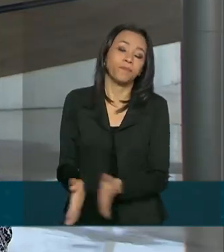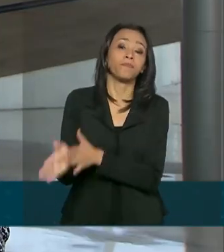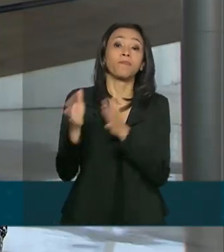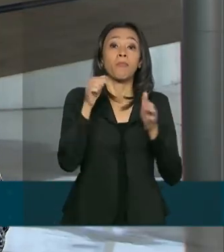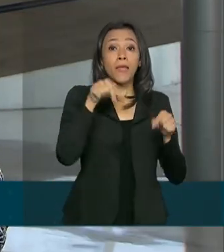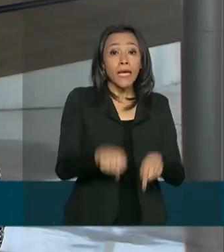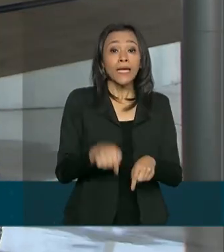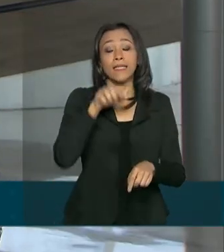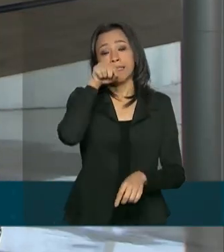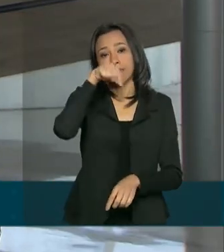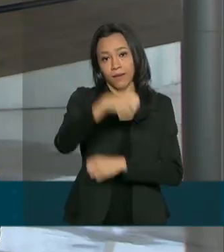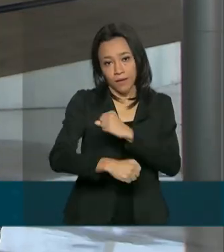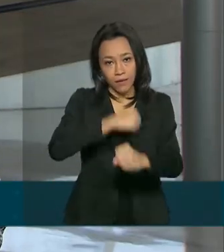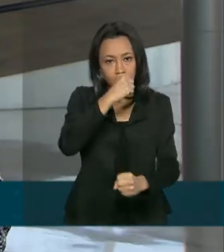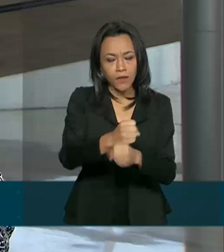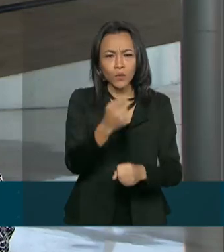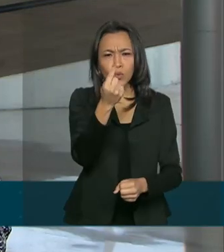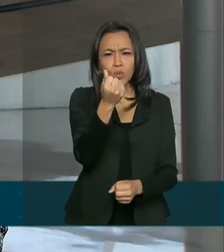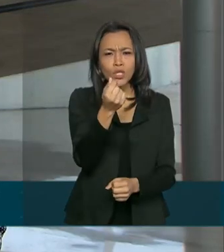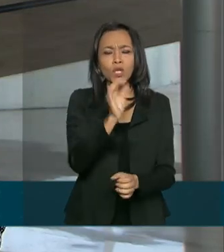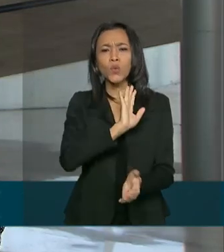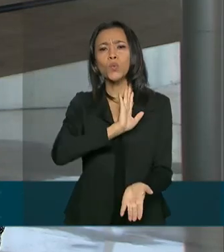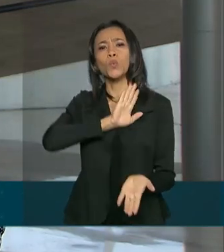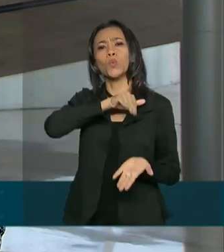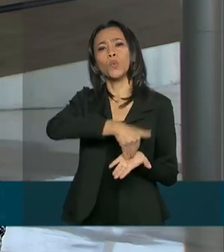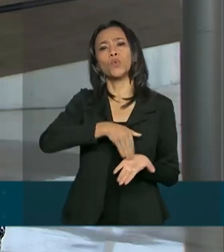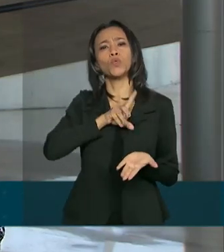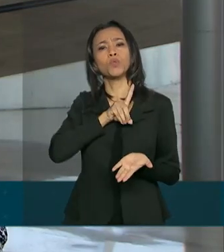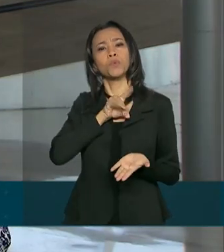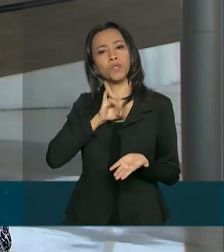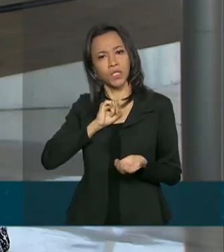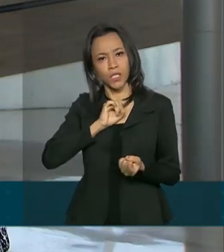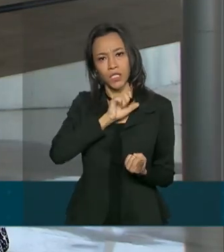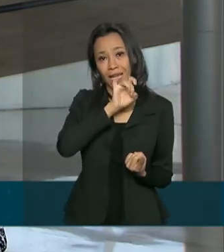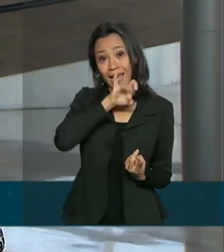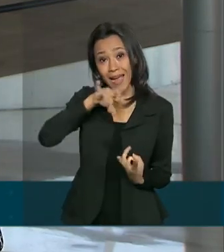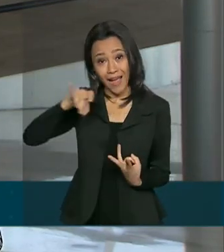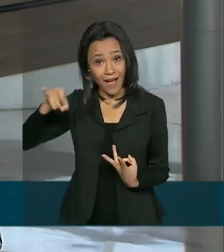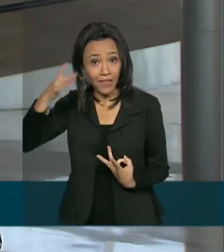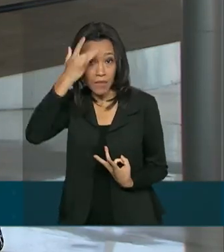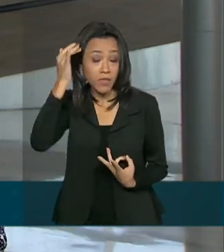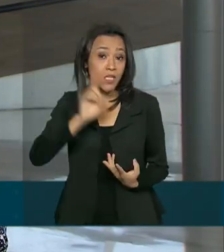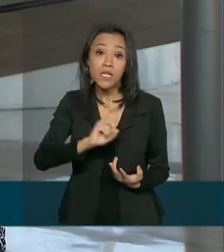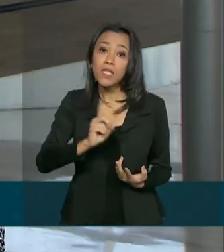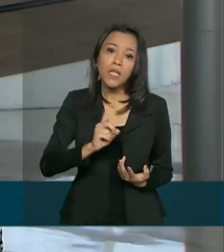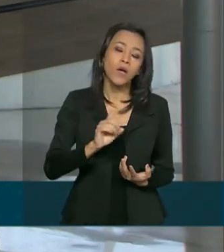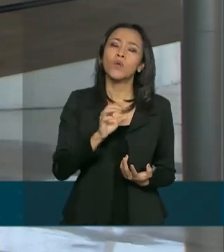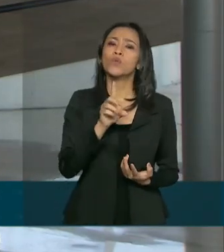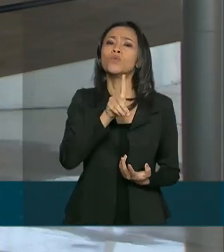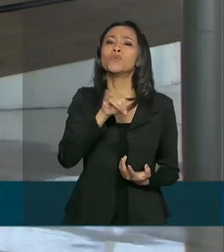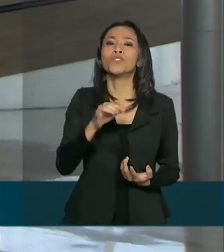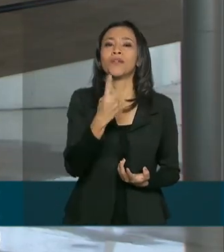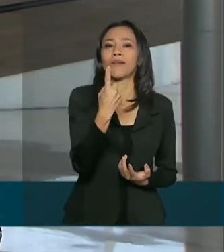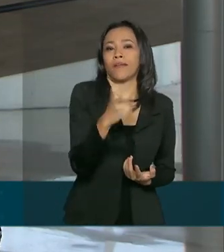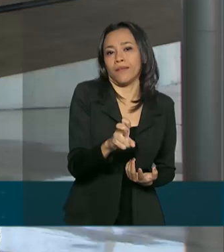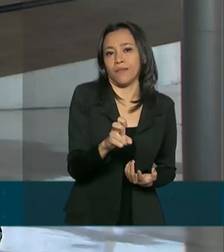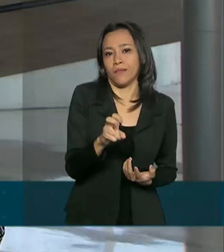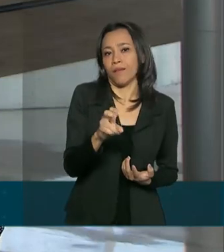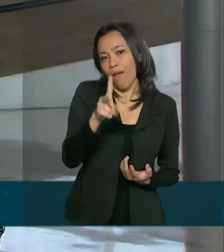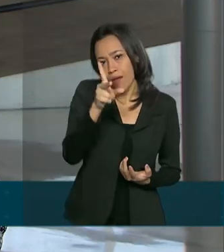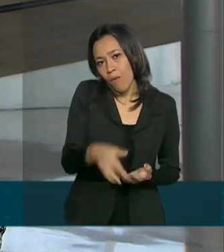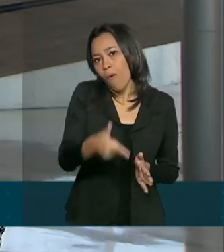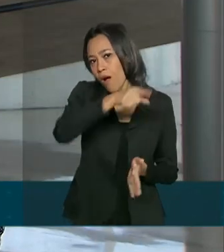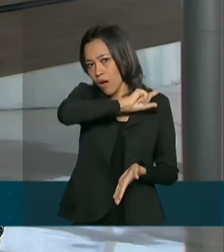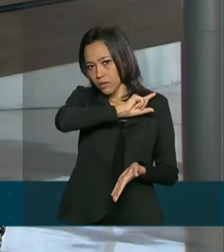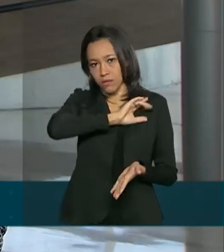dinheiro, este ano, está sendo creditado no último dia útil de cada mês e não mais no dia 15, como era antes. As